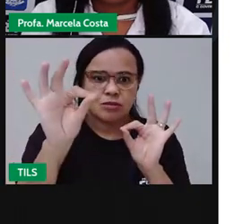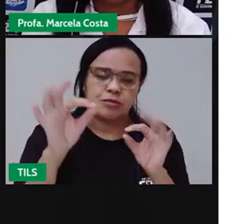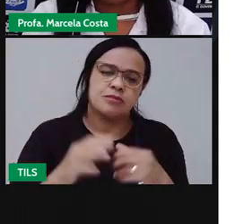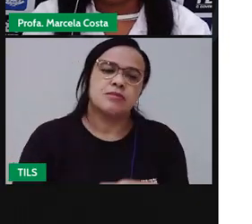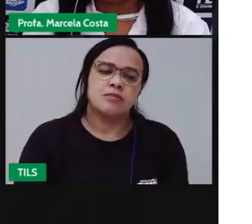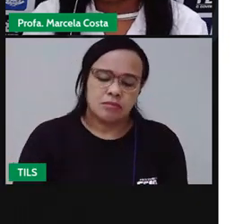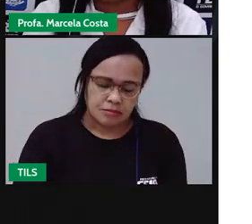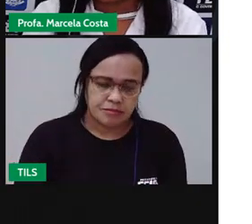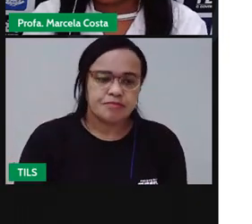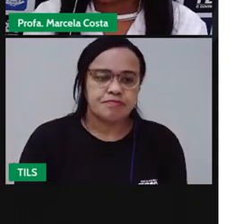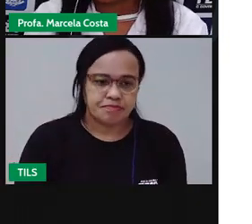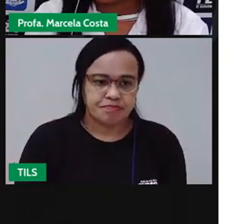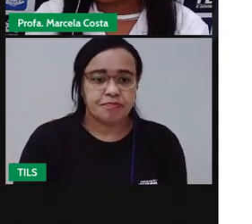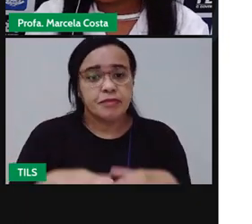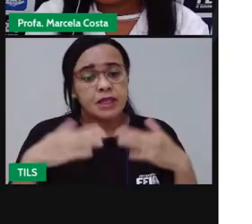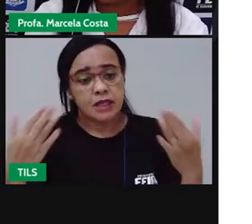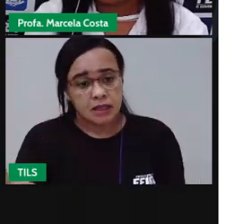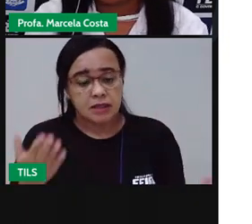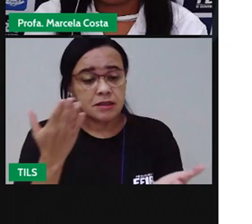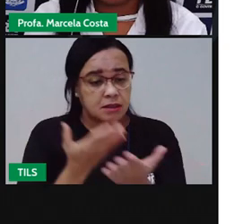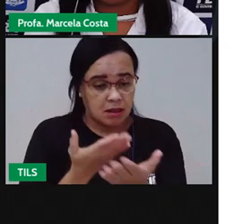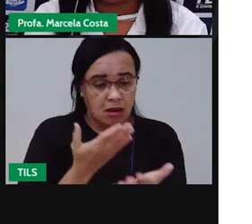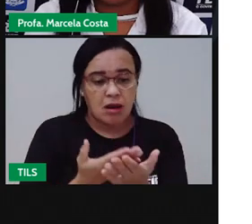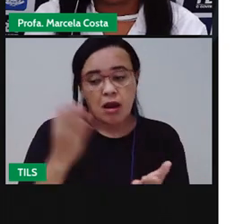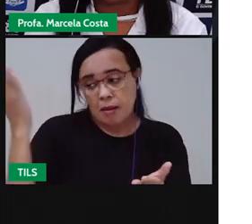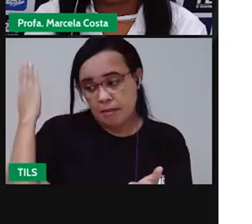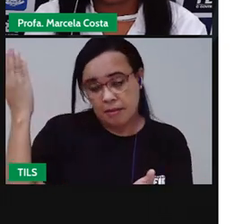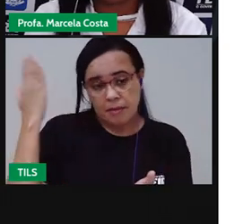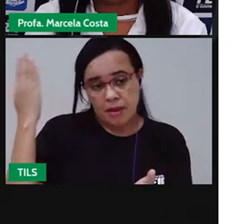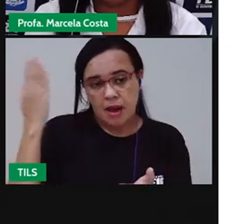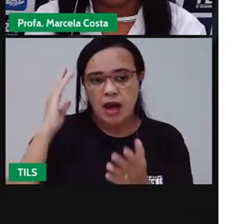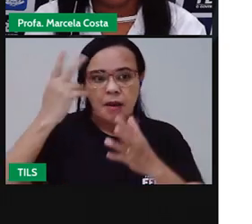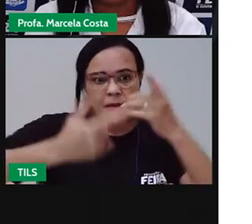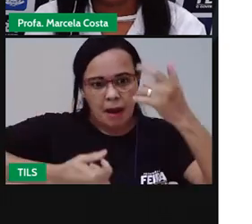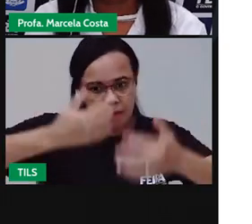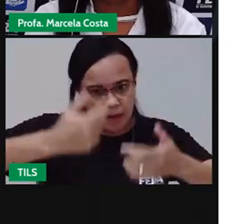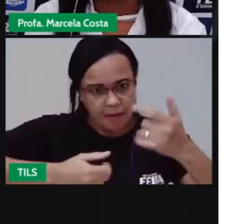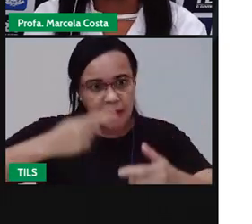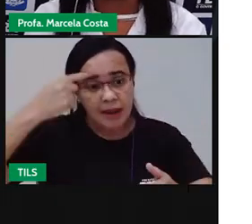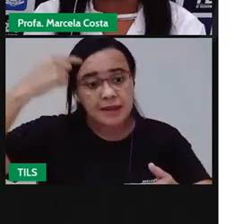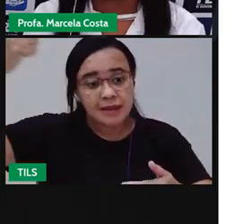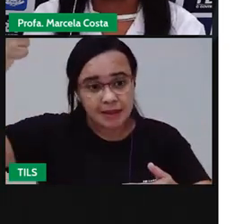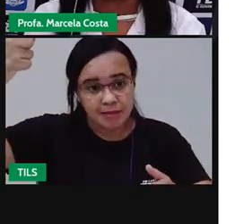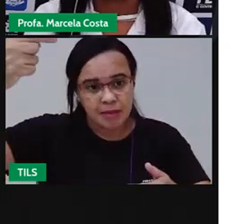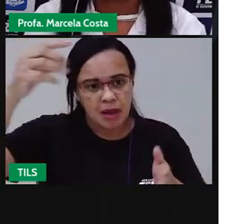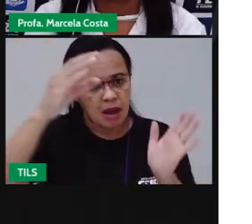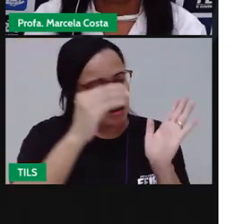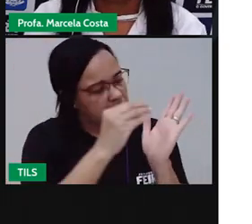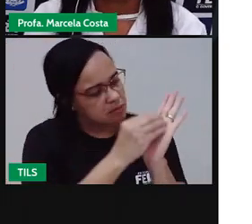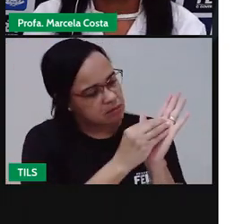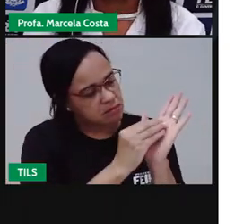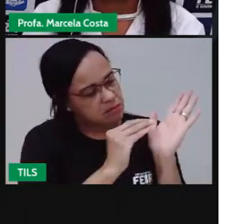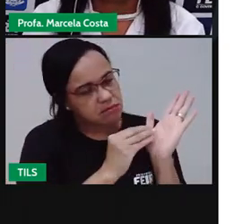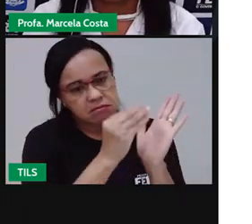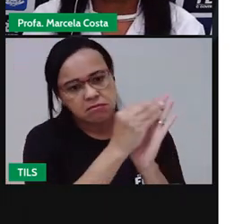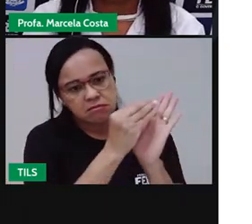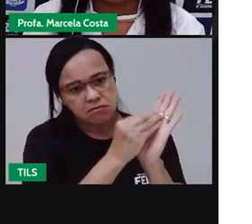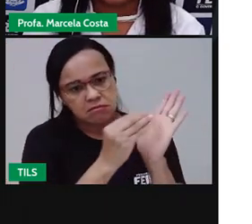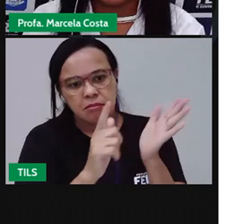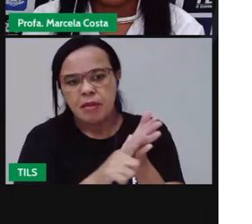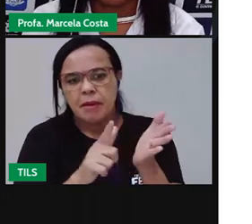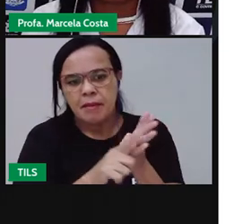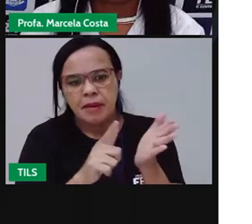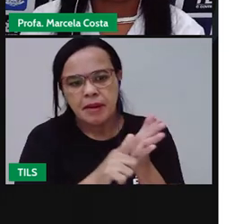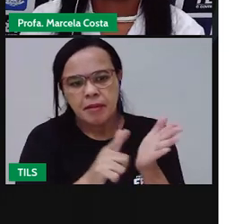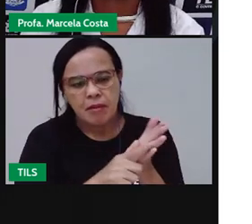Inclusive, em uma das nossas aulas, eu já ensinei a você a observar no rótulo dos produtos o sinal